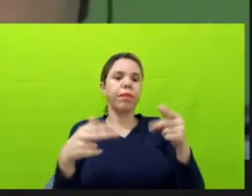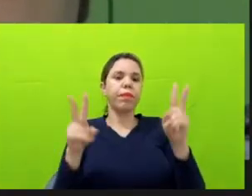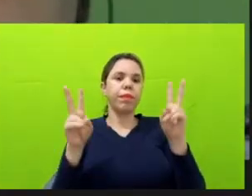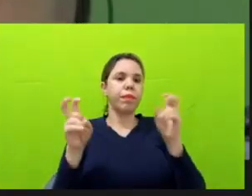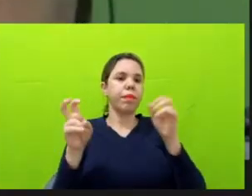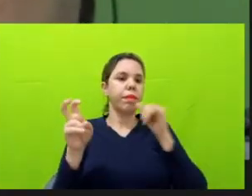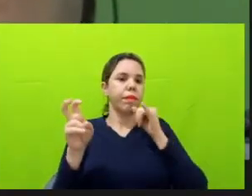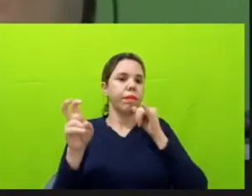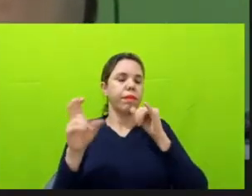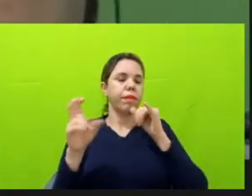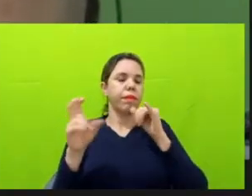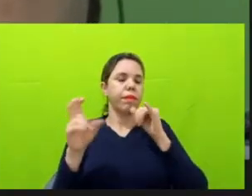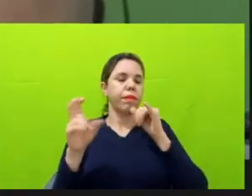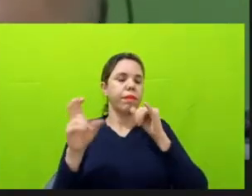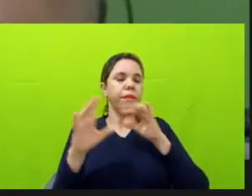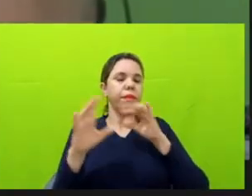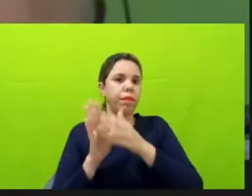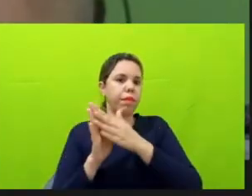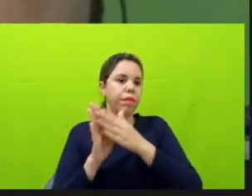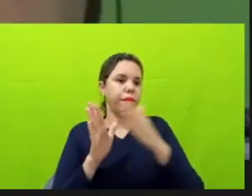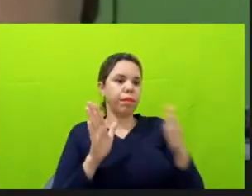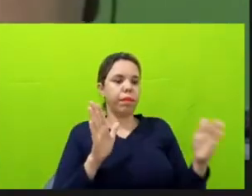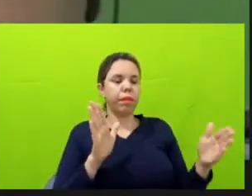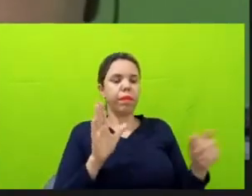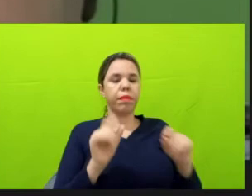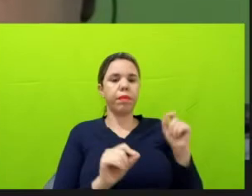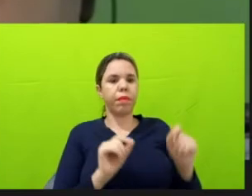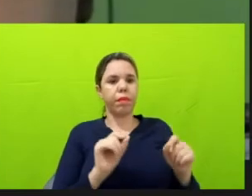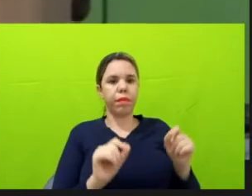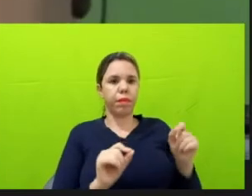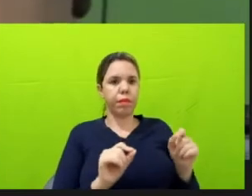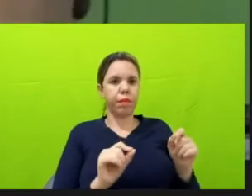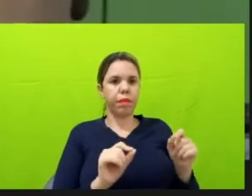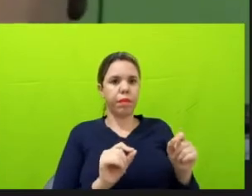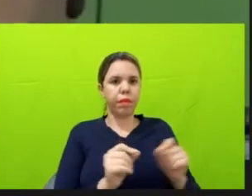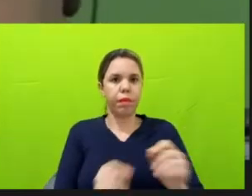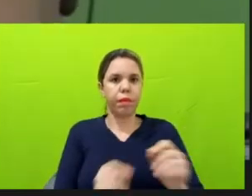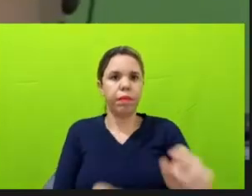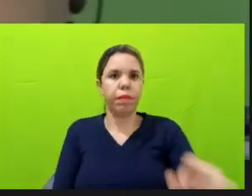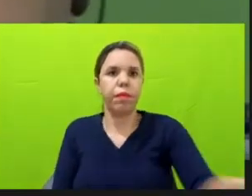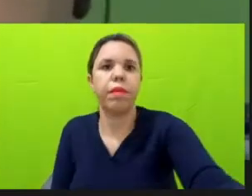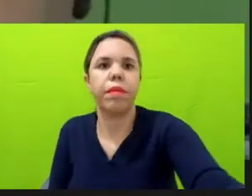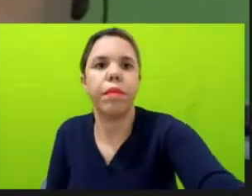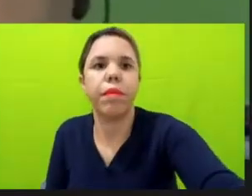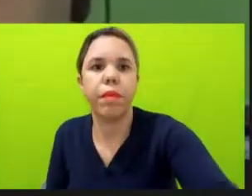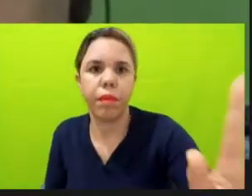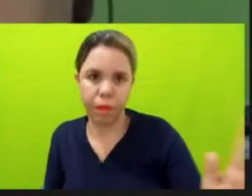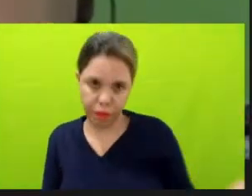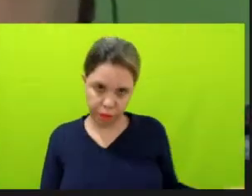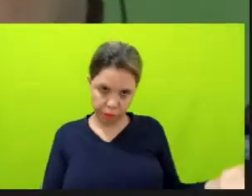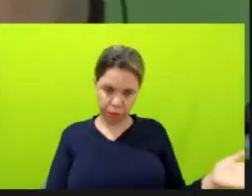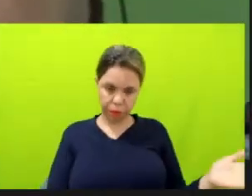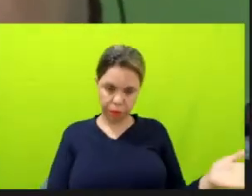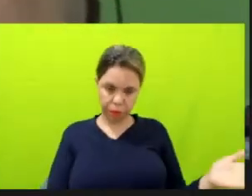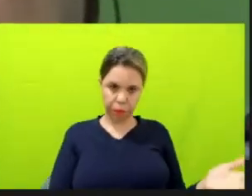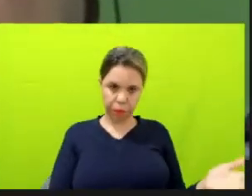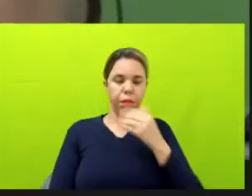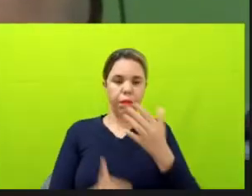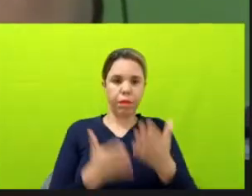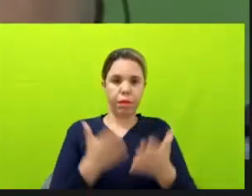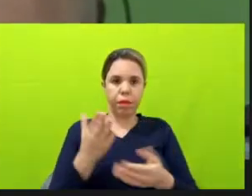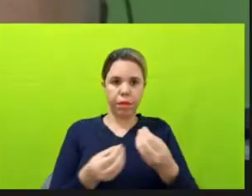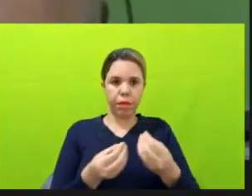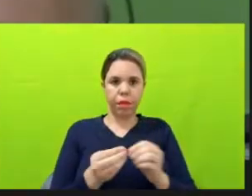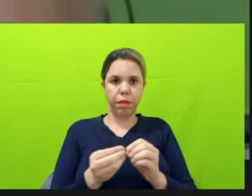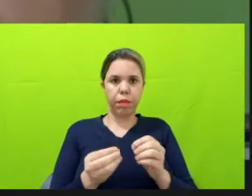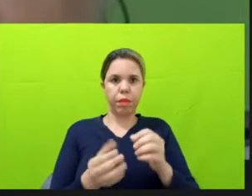também relacionadas à questão das sociedades, né, as populações quilombolas, que sempre foram apagadas